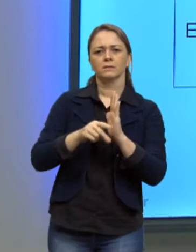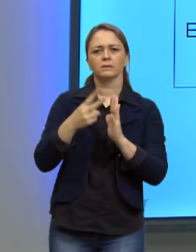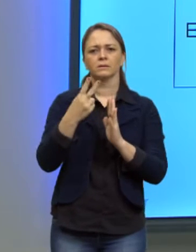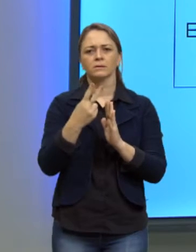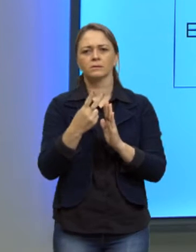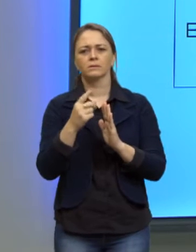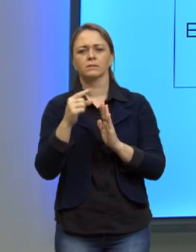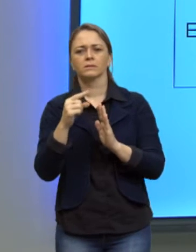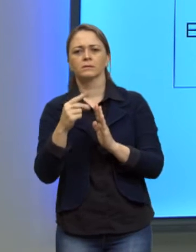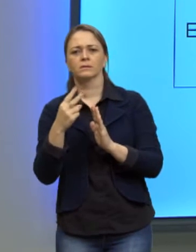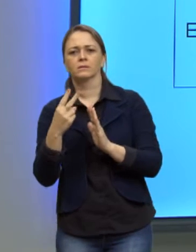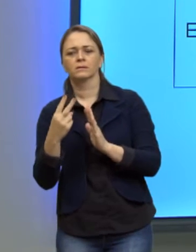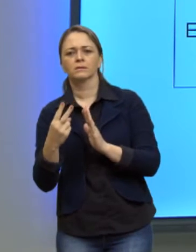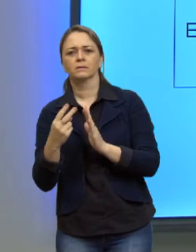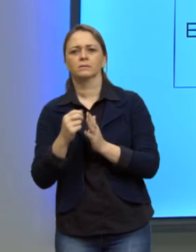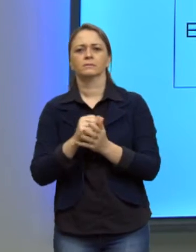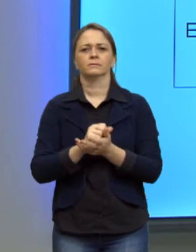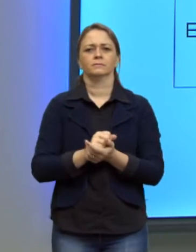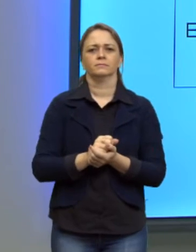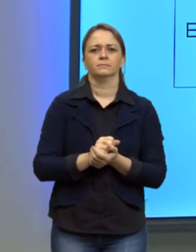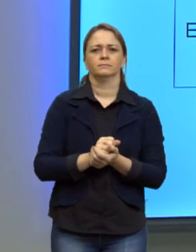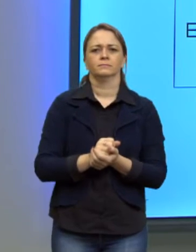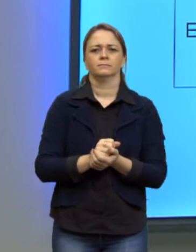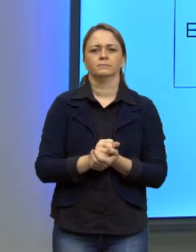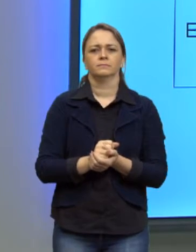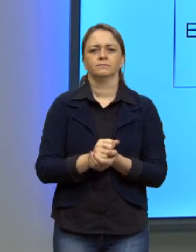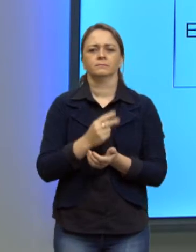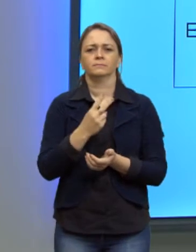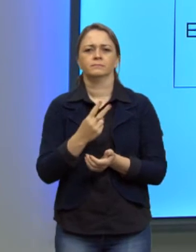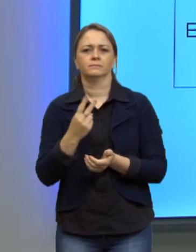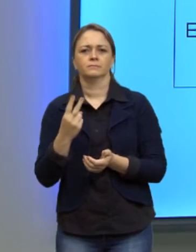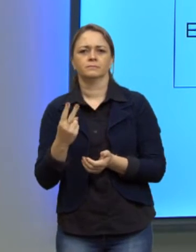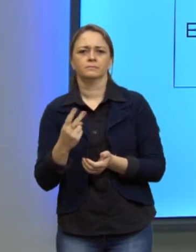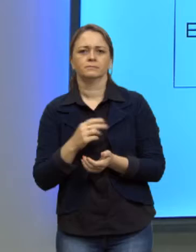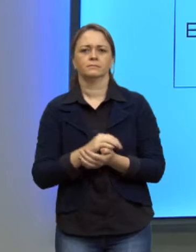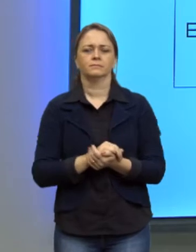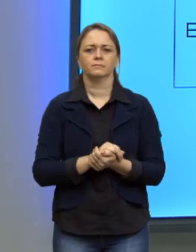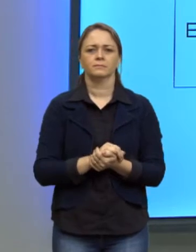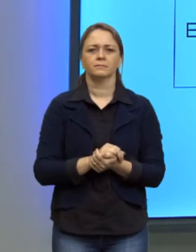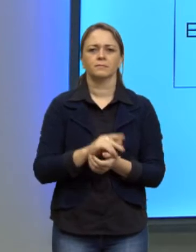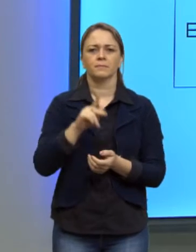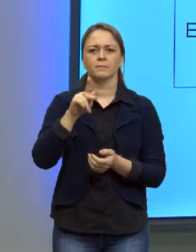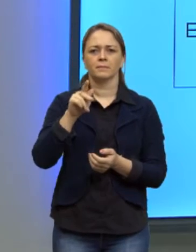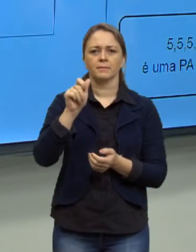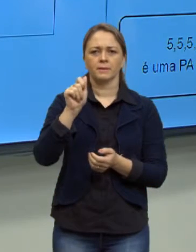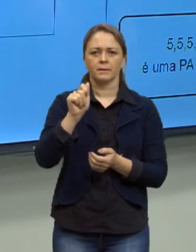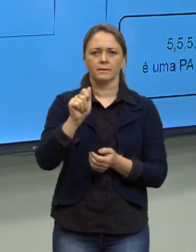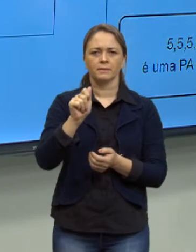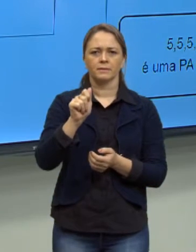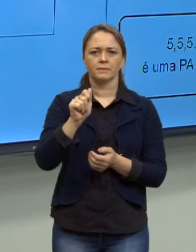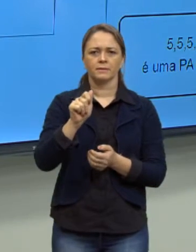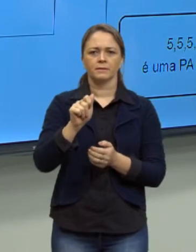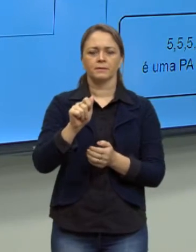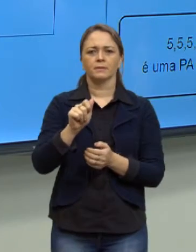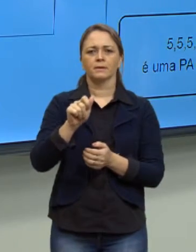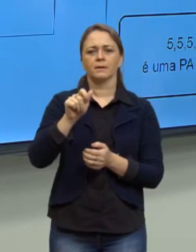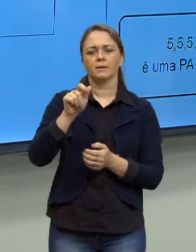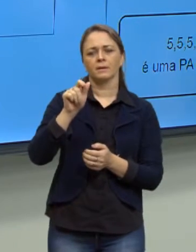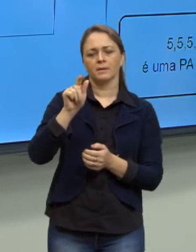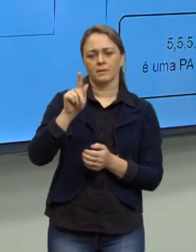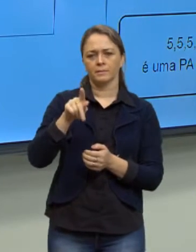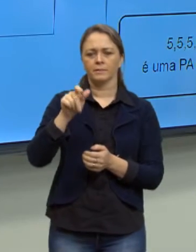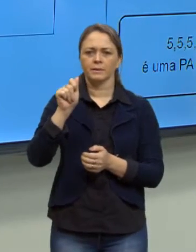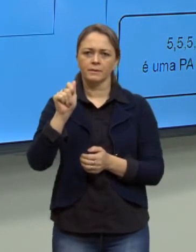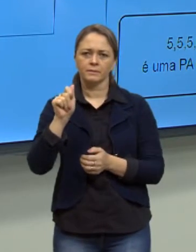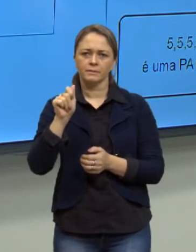em 2, vejam. Certo? Então, esta é uma PA, ela é uma progressão aritmética